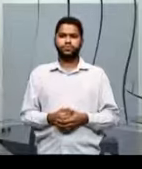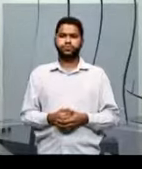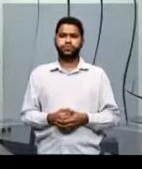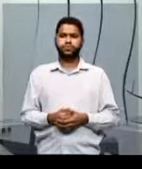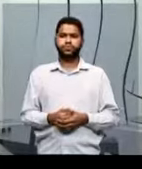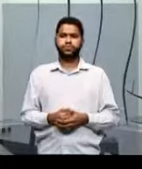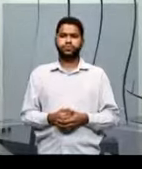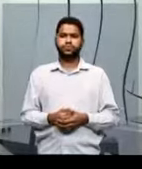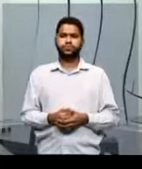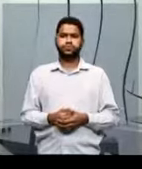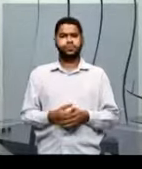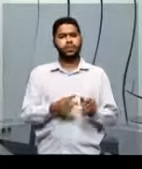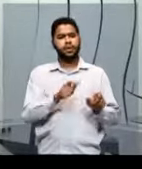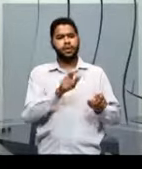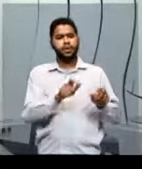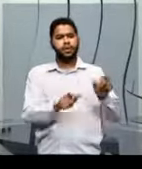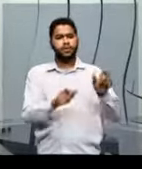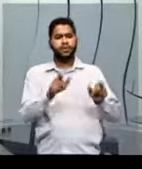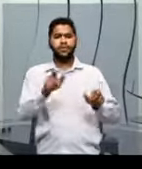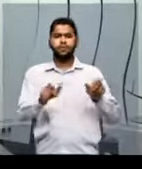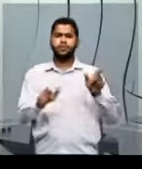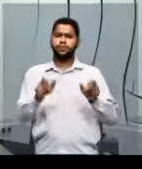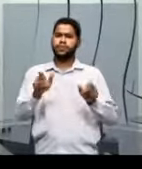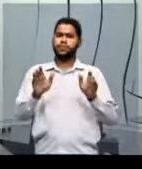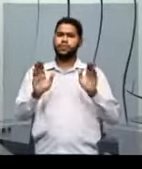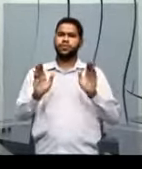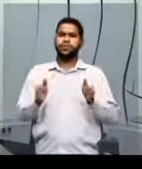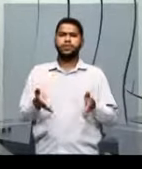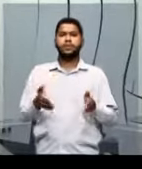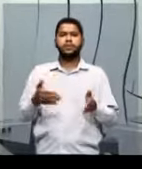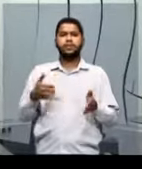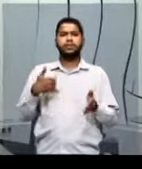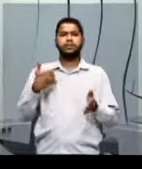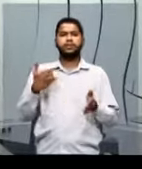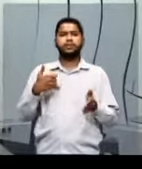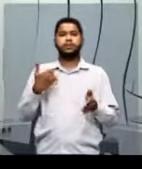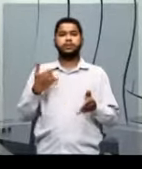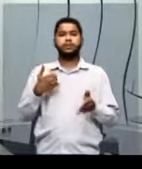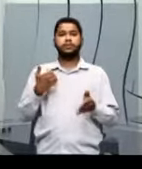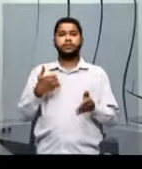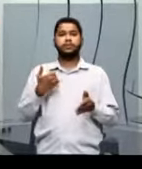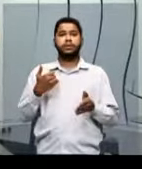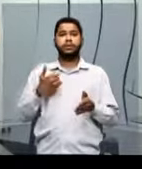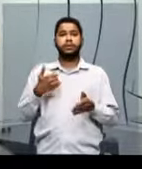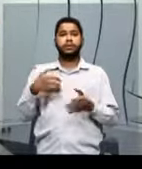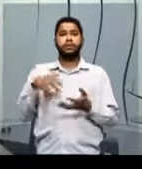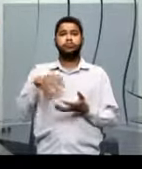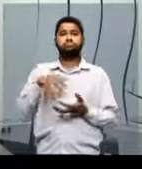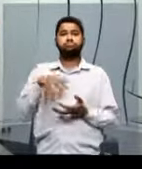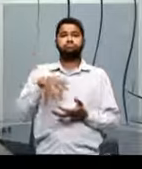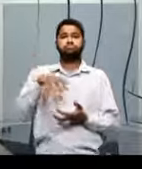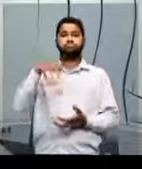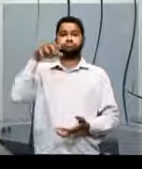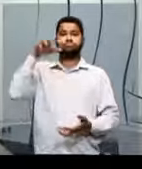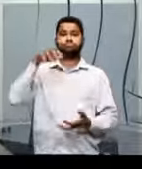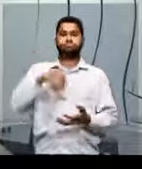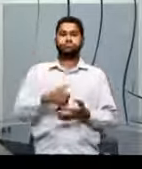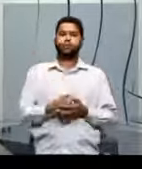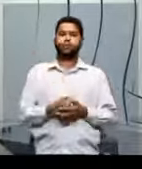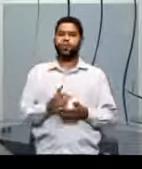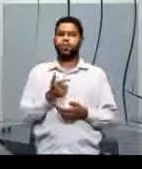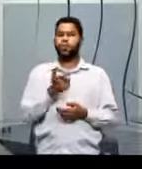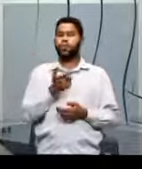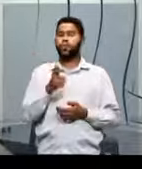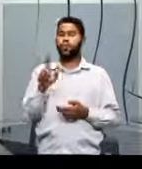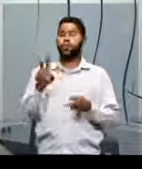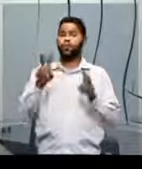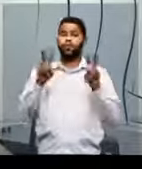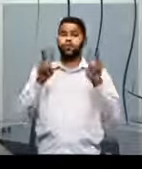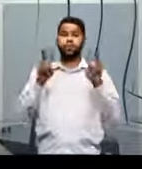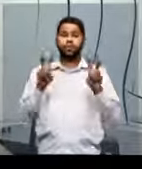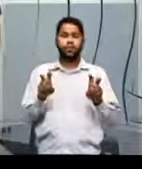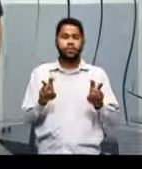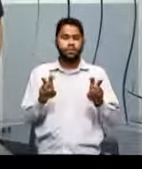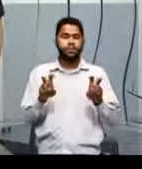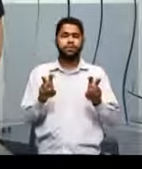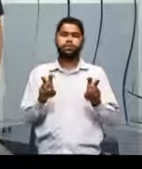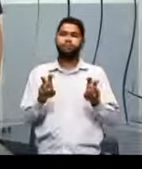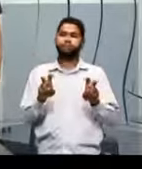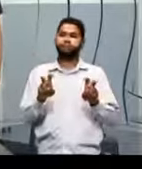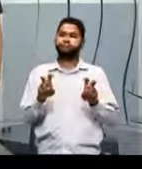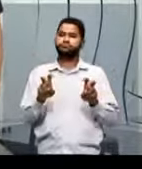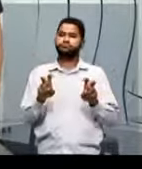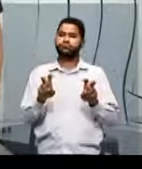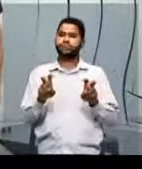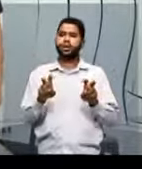entre as pessoas que já estão, né? Numa idade mais avançada. Agora, tem um outro tema que eu acho que é muito